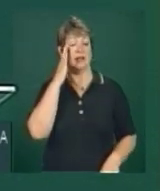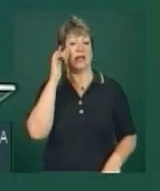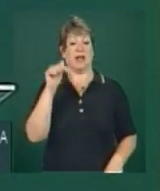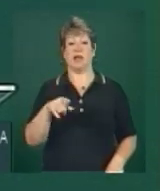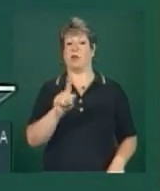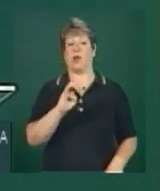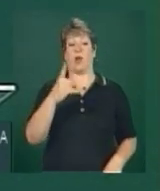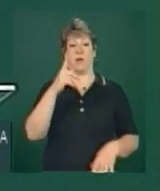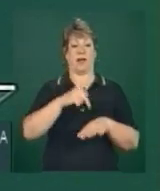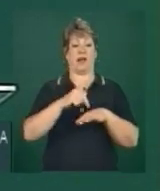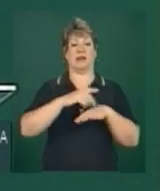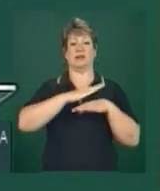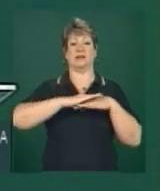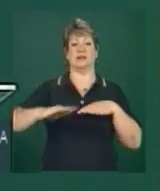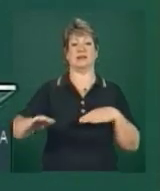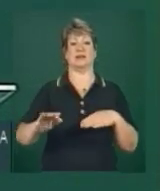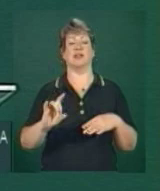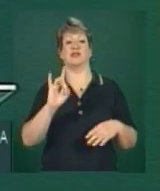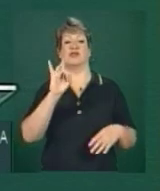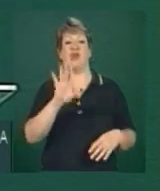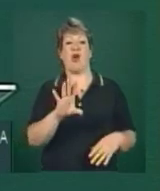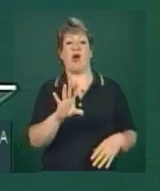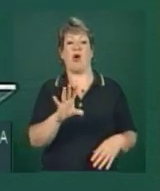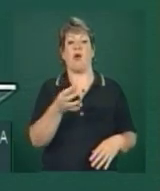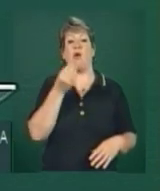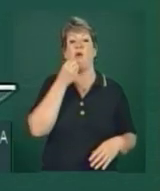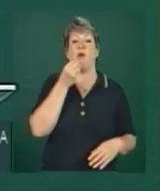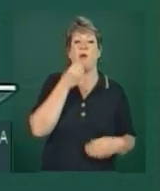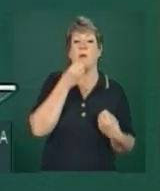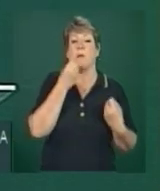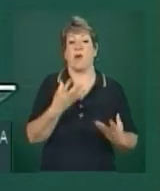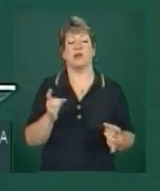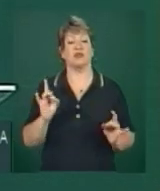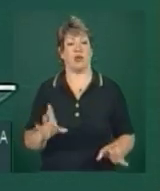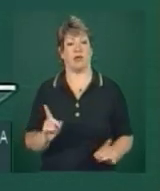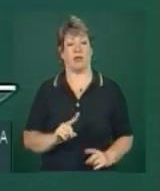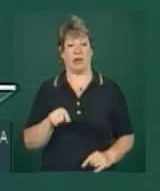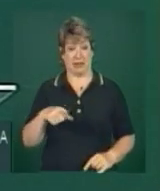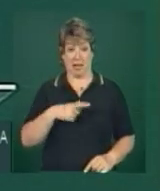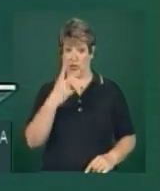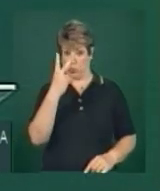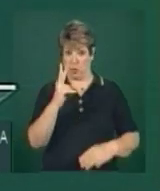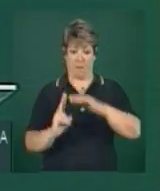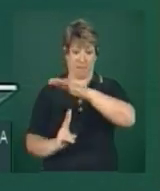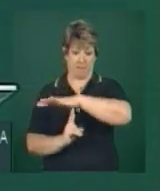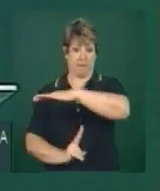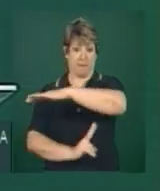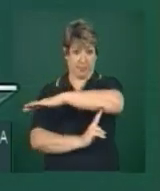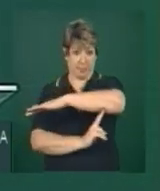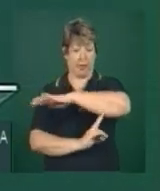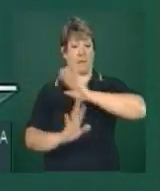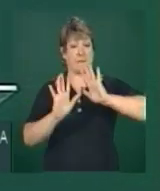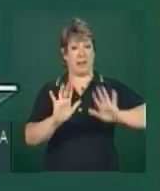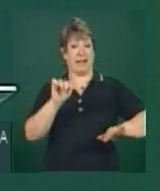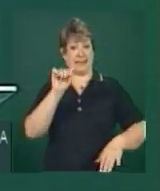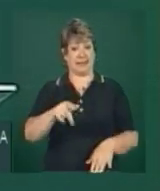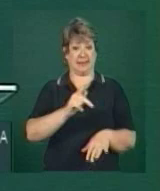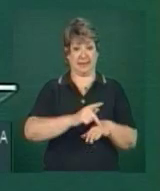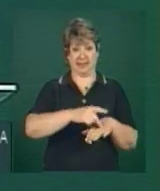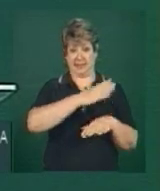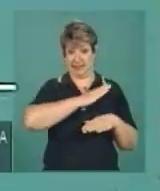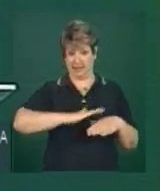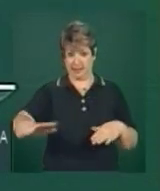estrada alternativa só, porque tem duas pontes, mas ela será